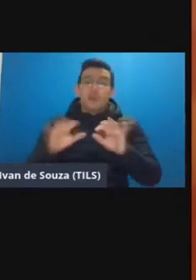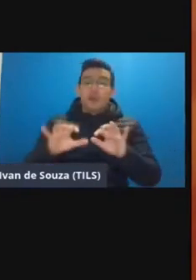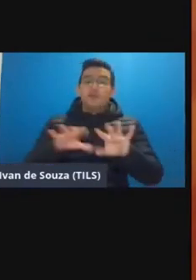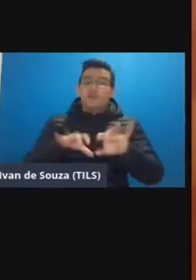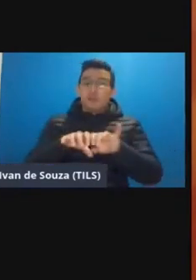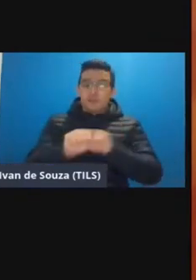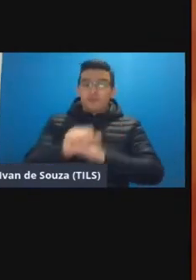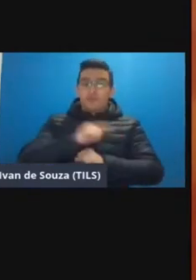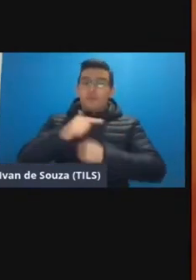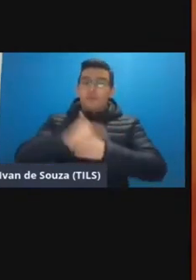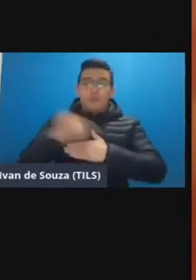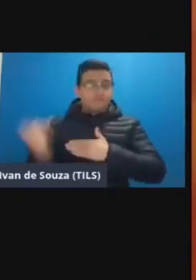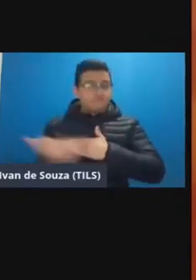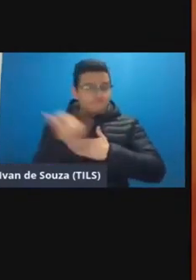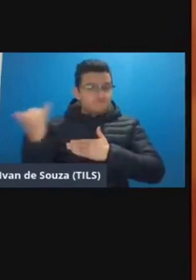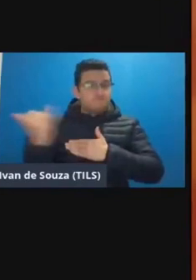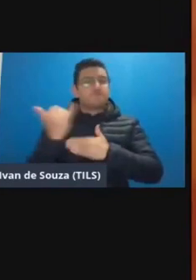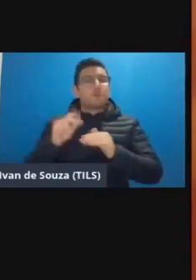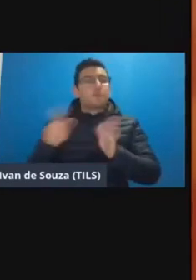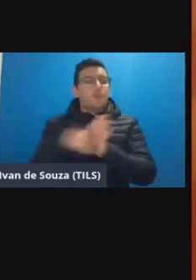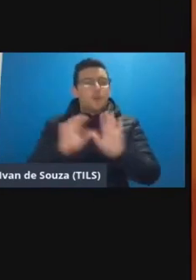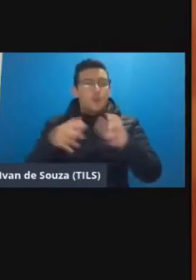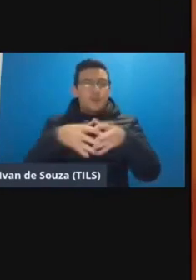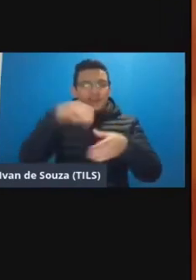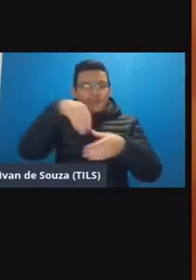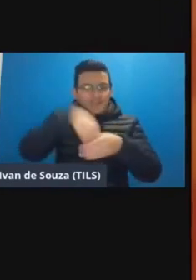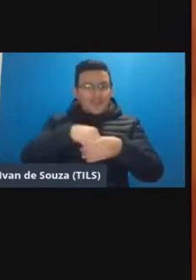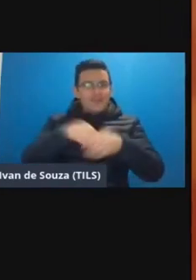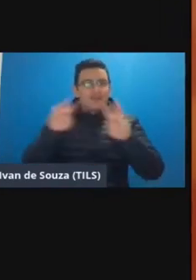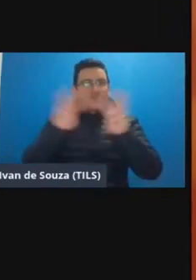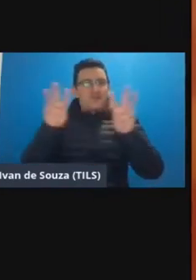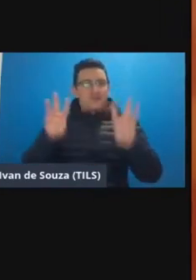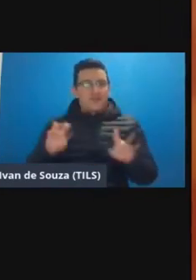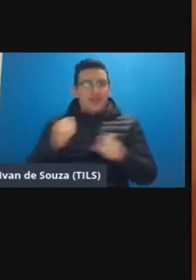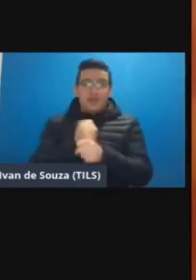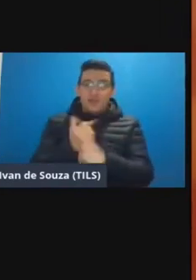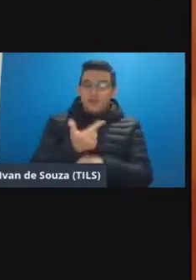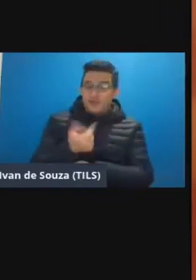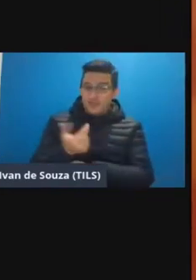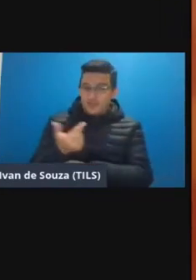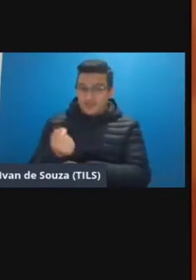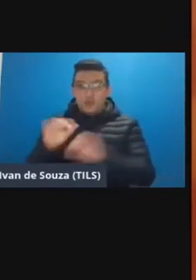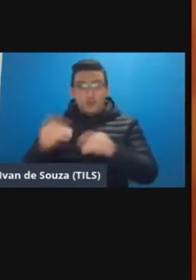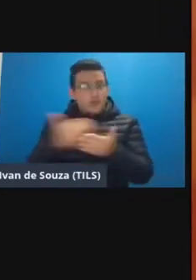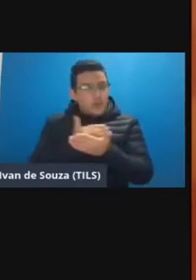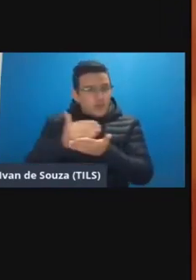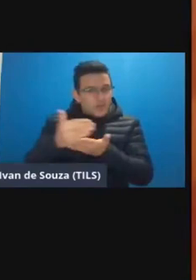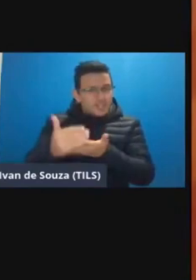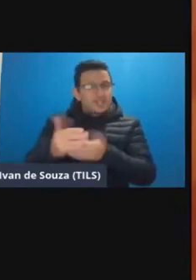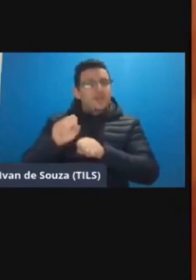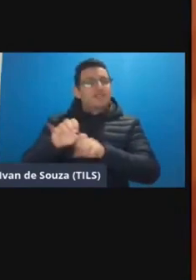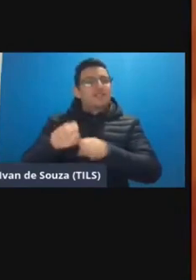papel fundamental na qualificação da comunidade interna da UFPR em 2020 quando nós iniciamos o ensino